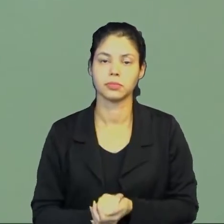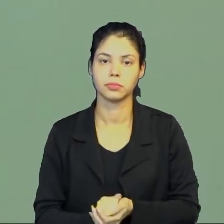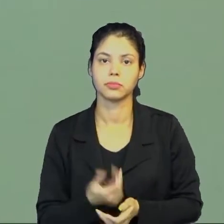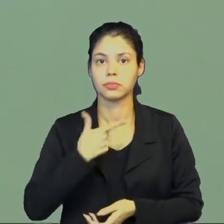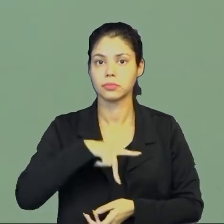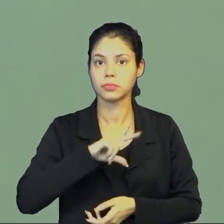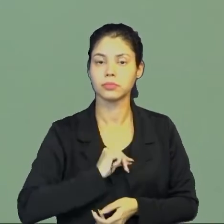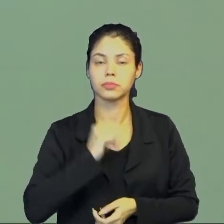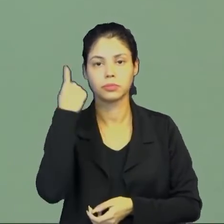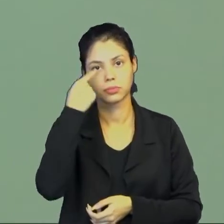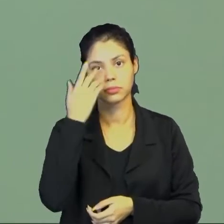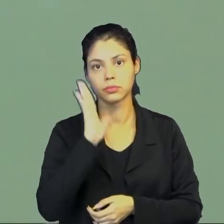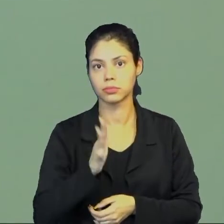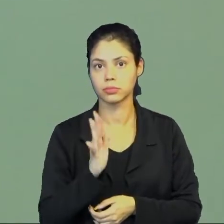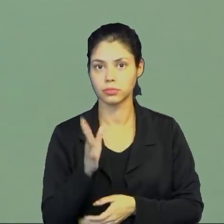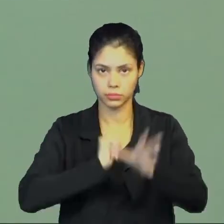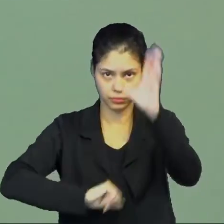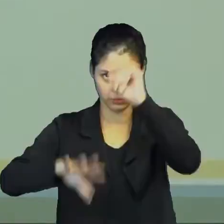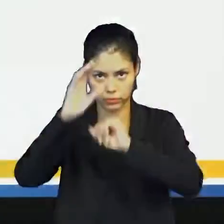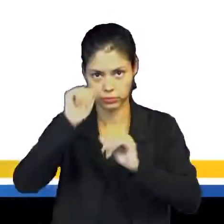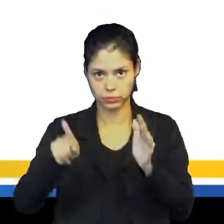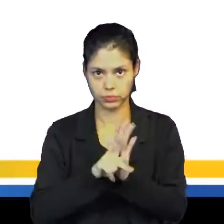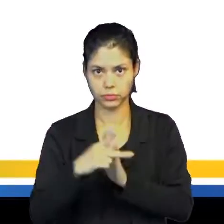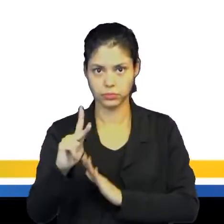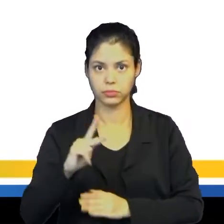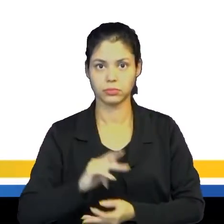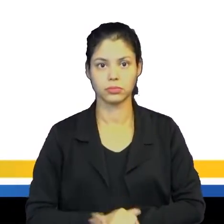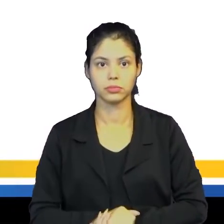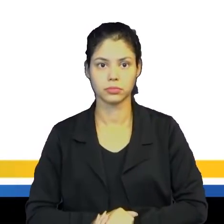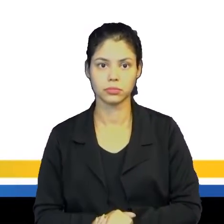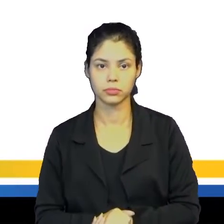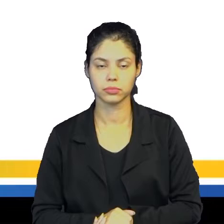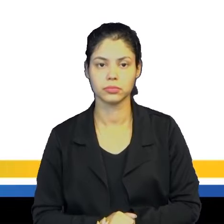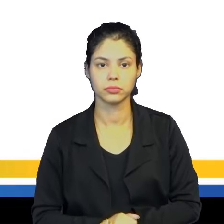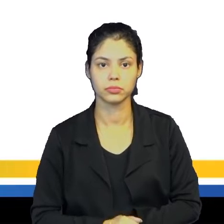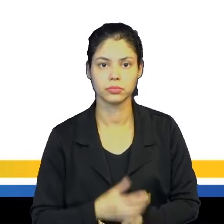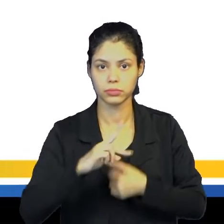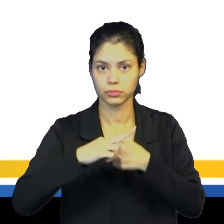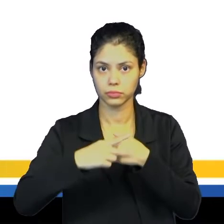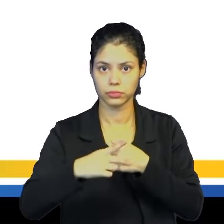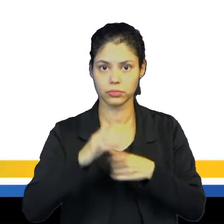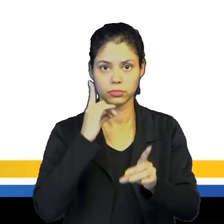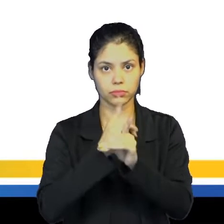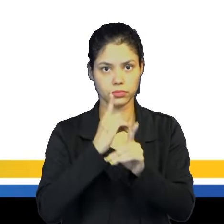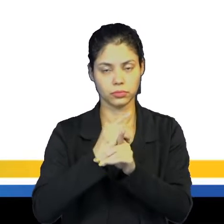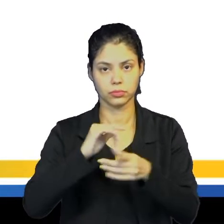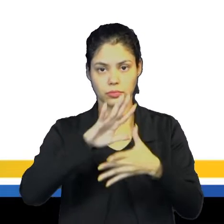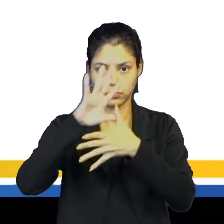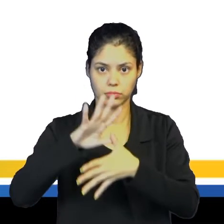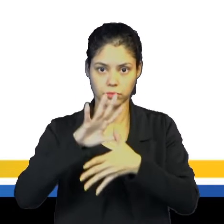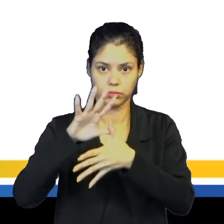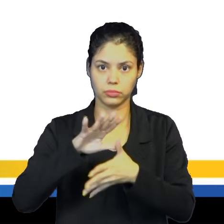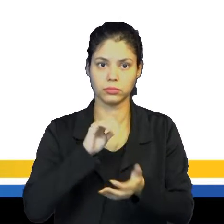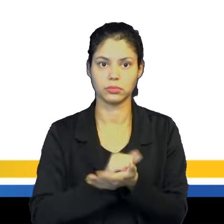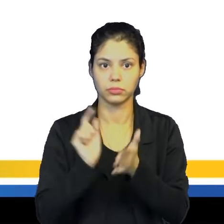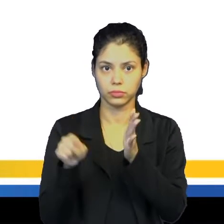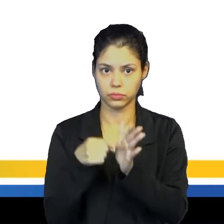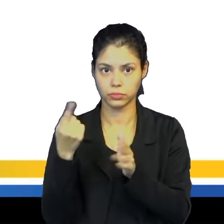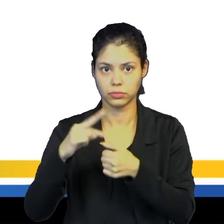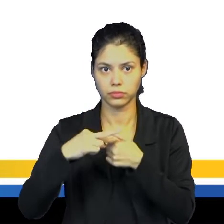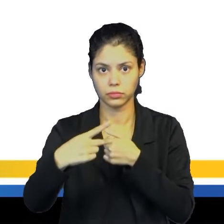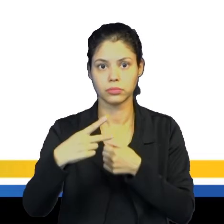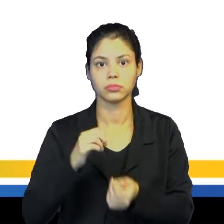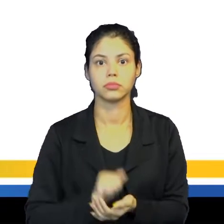portugueses e espanhóis já tinham conhecimento delas. As consequências do descobrimento da América. A primeira